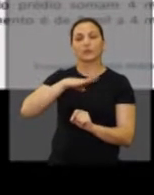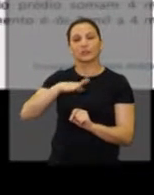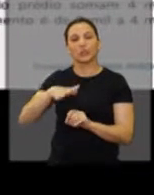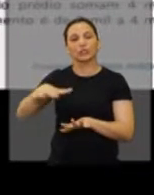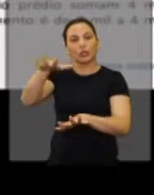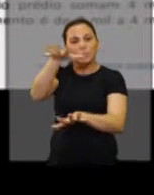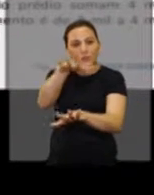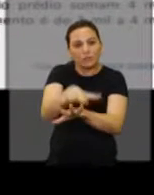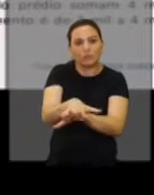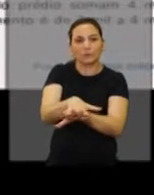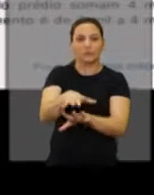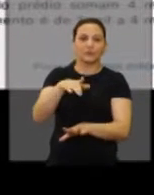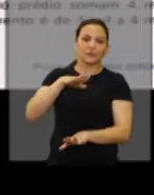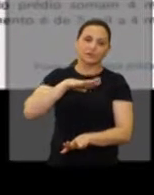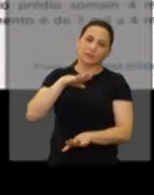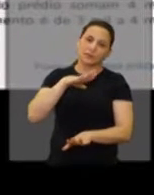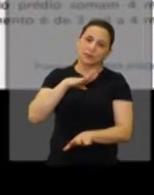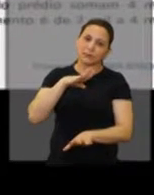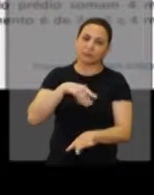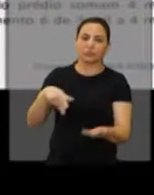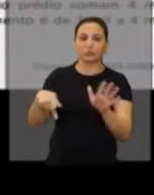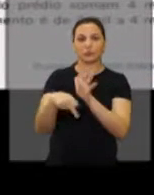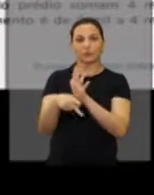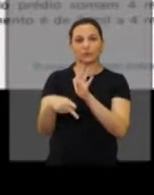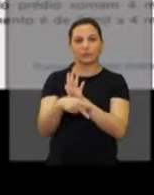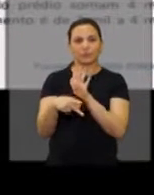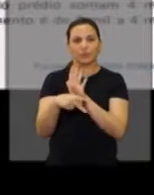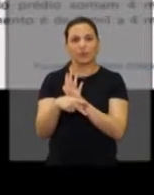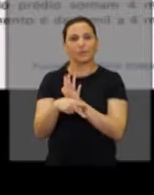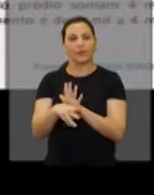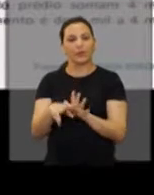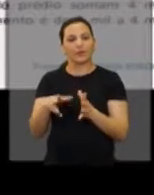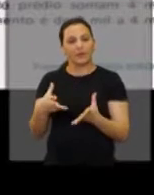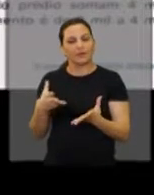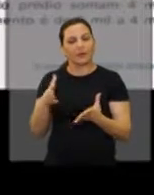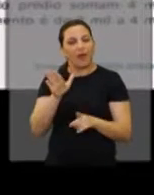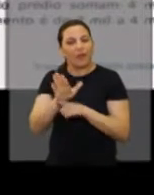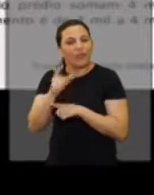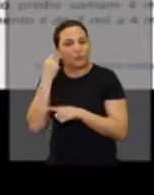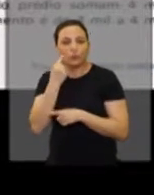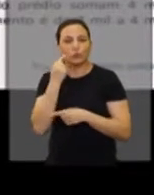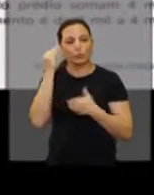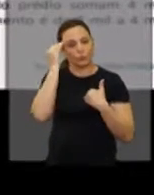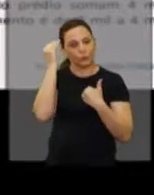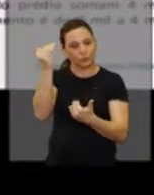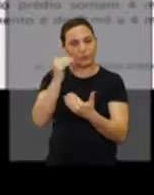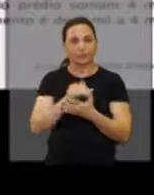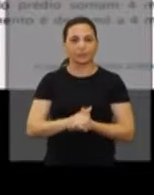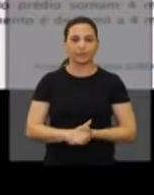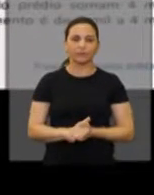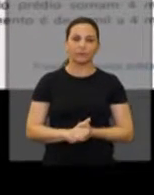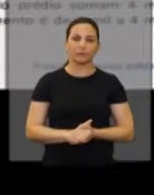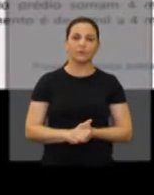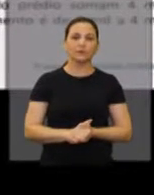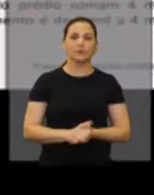cidade inclusiva, uma cidade que acolhe os seus surdos. Muito obrigado.